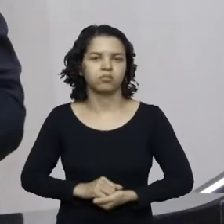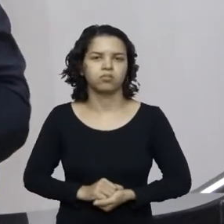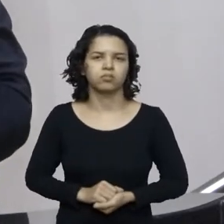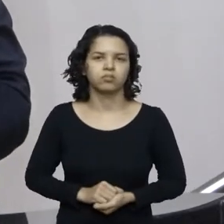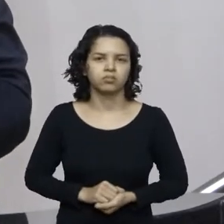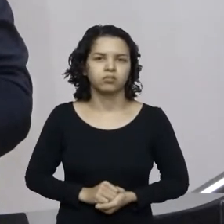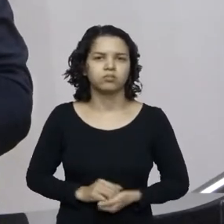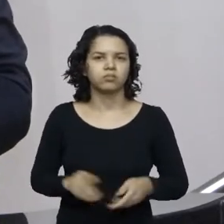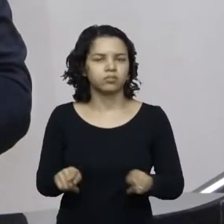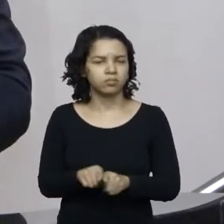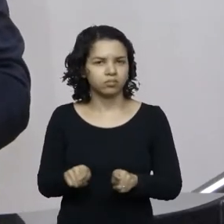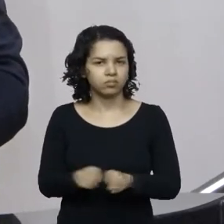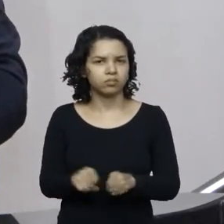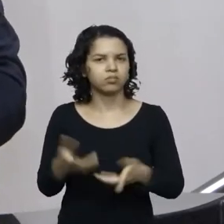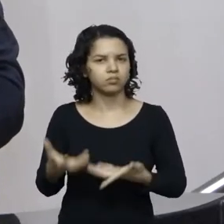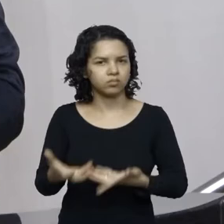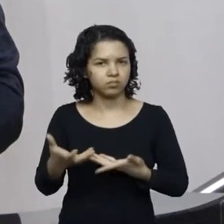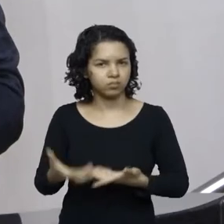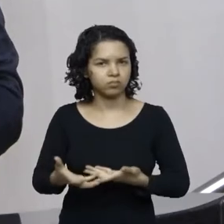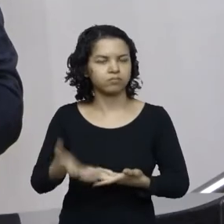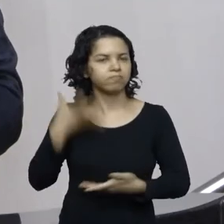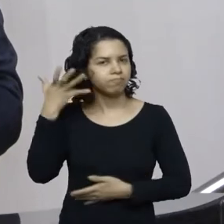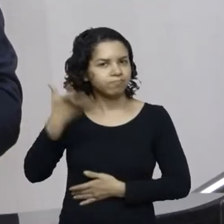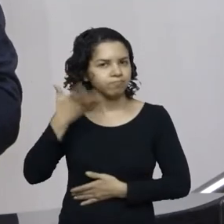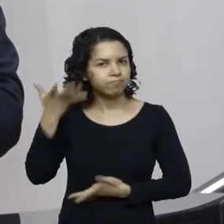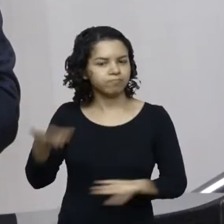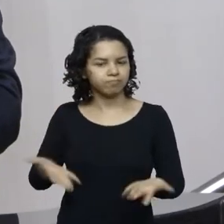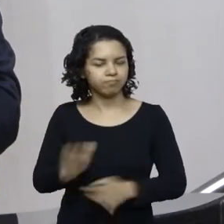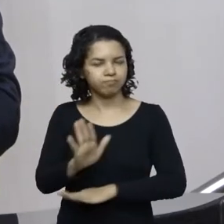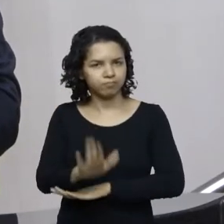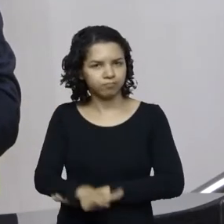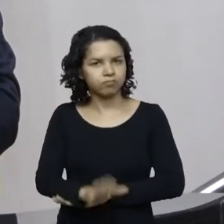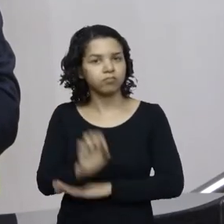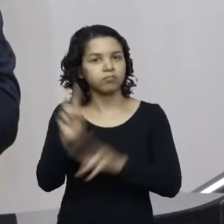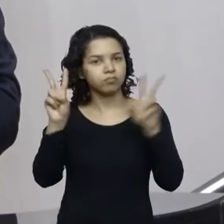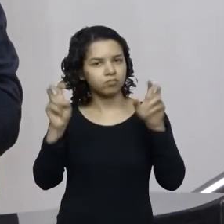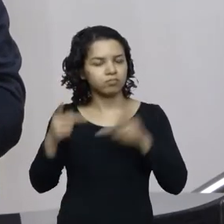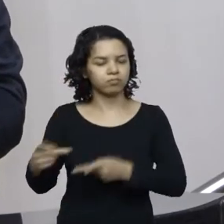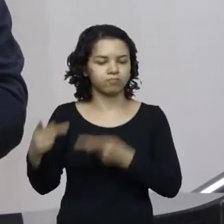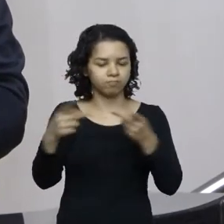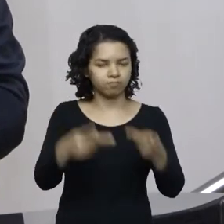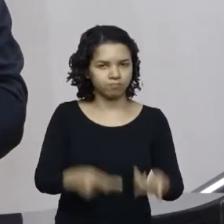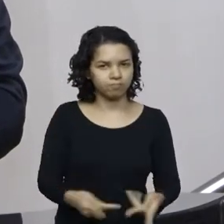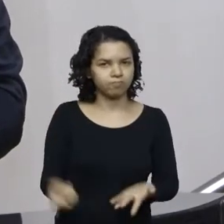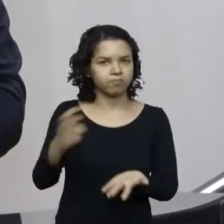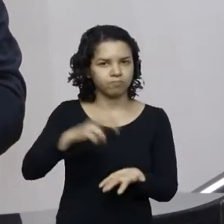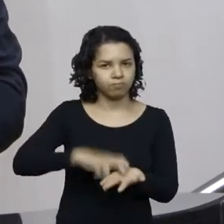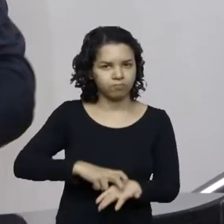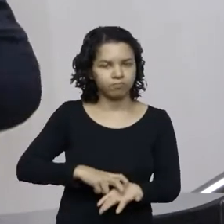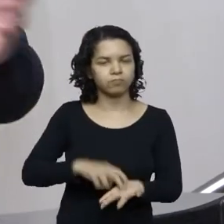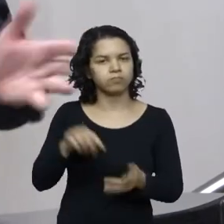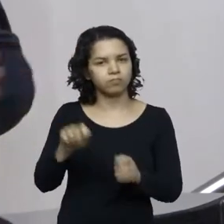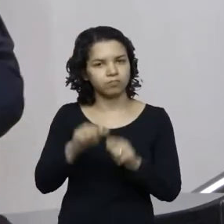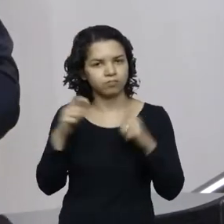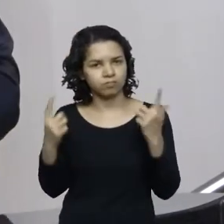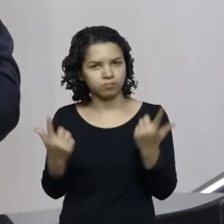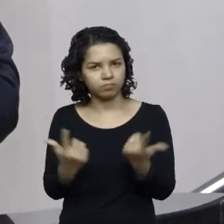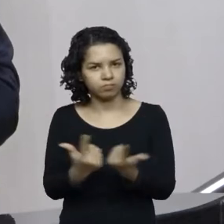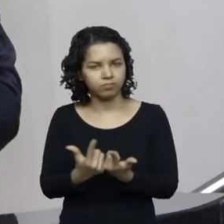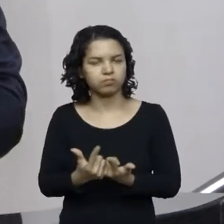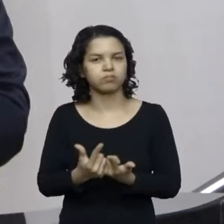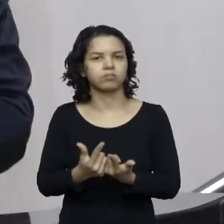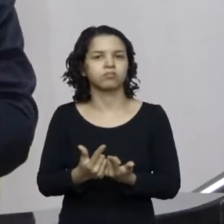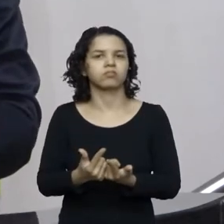Também queria falar, na tarde de hoje, sobre a visita que recebemos, hoje pela manhã, aqui nesta casa, na Assembleia